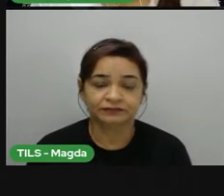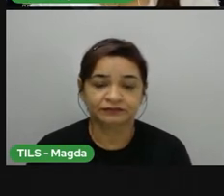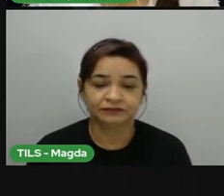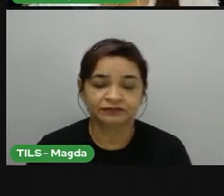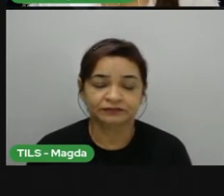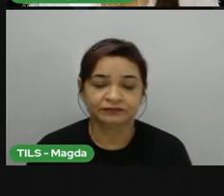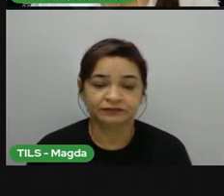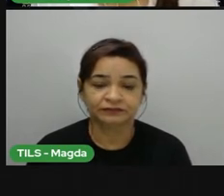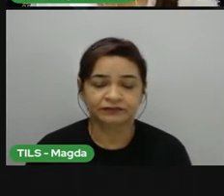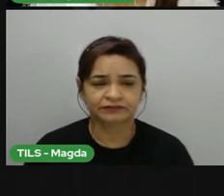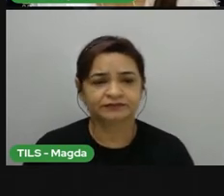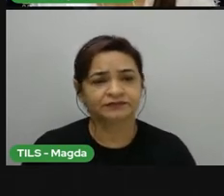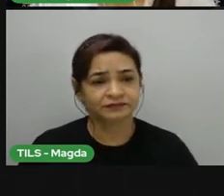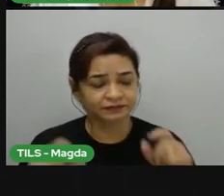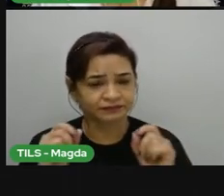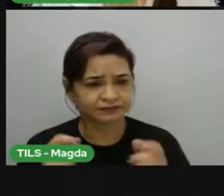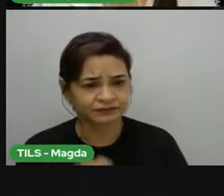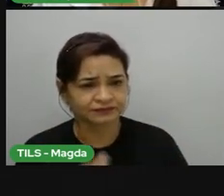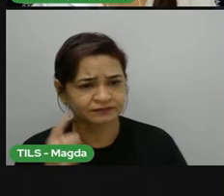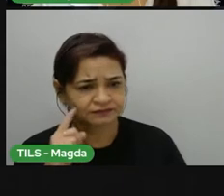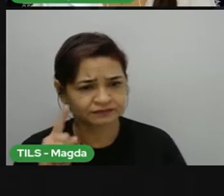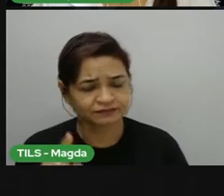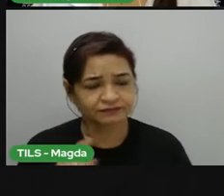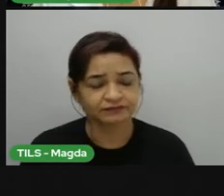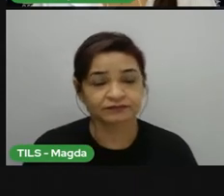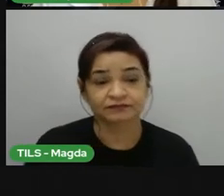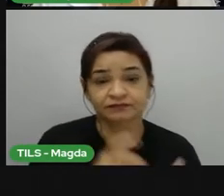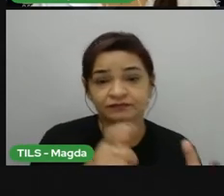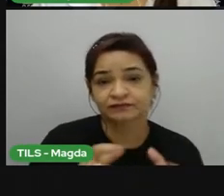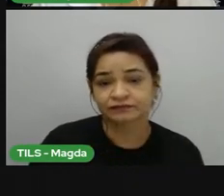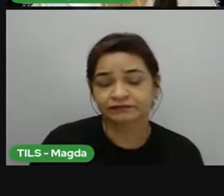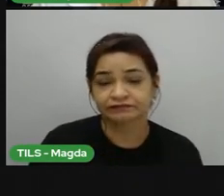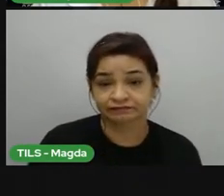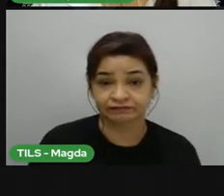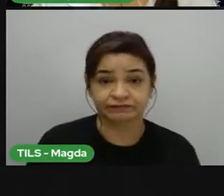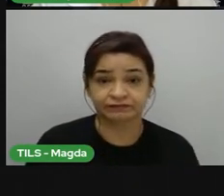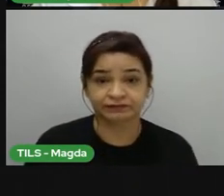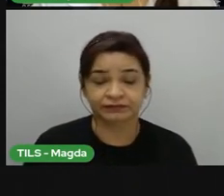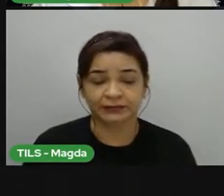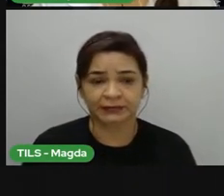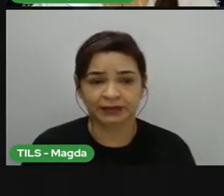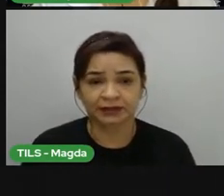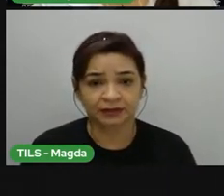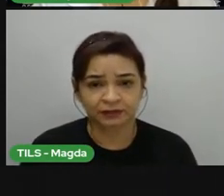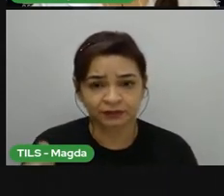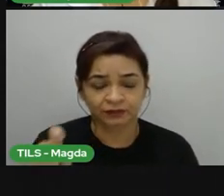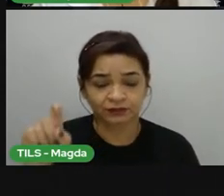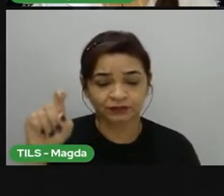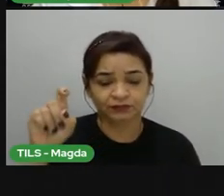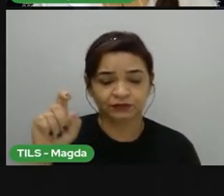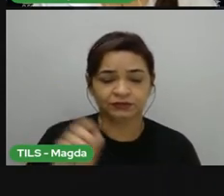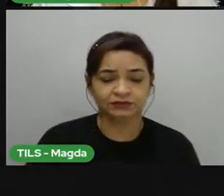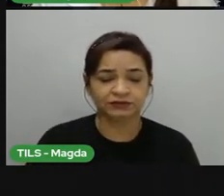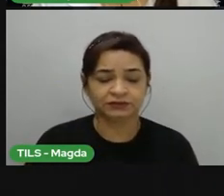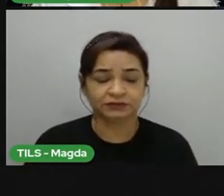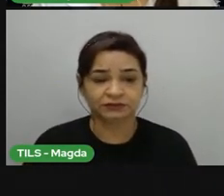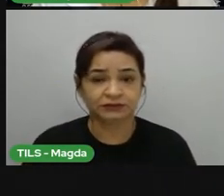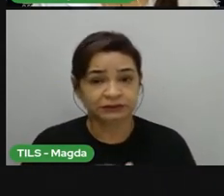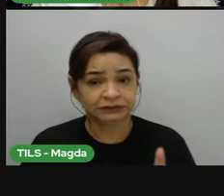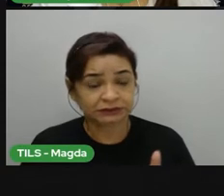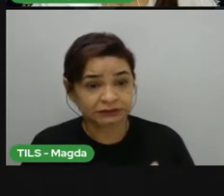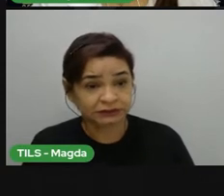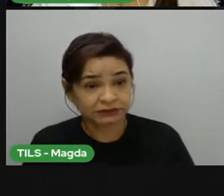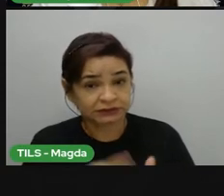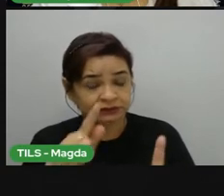Um dos fatores que determinam o clima de um território são as latitudes, uma coordenada geográfica medida em graus, que pode